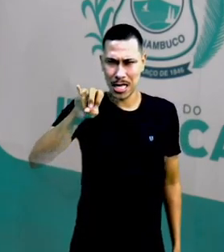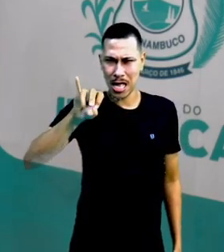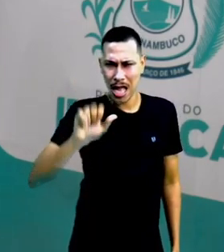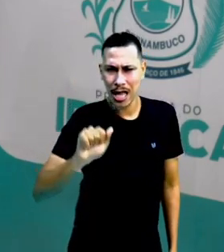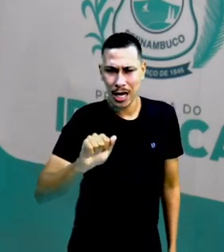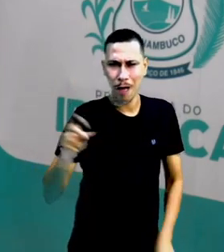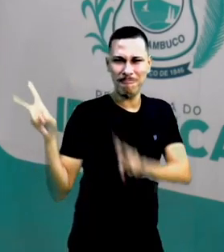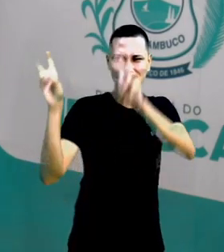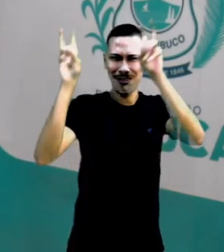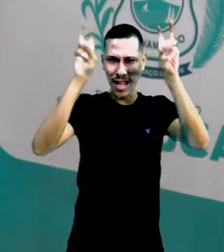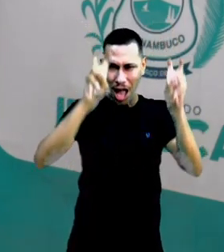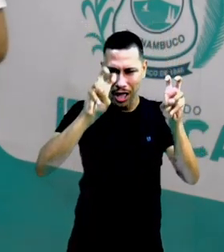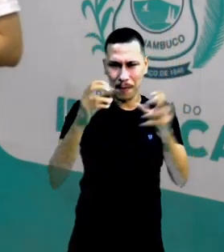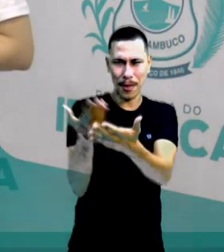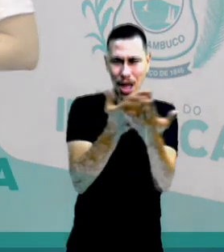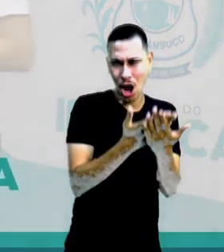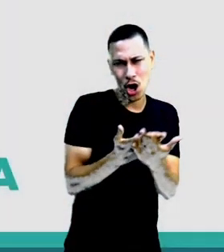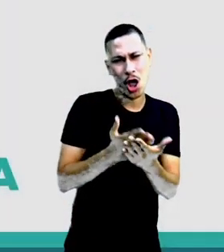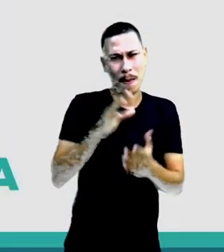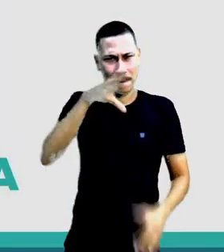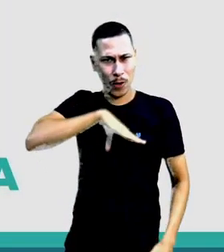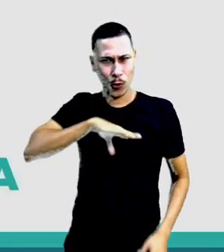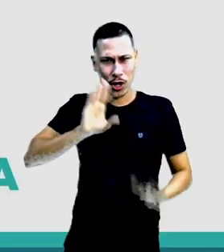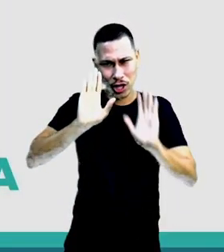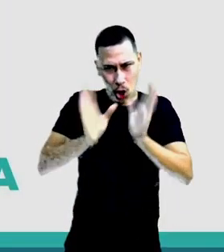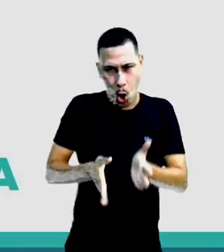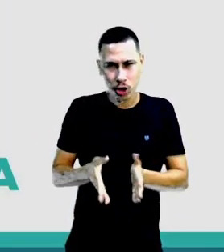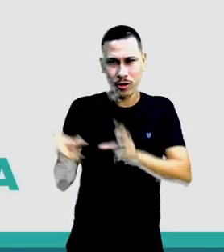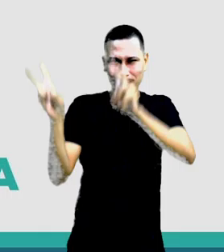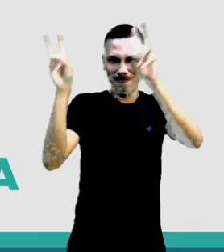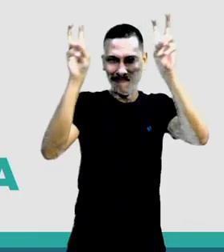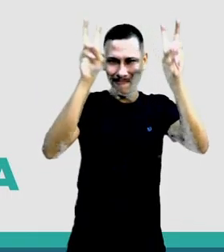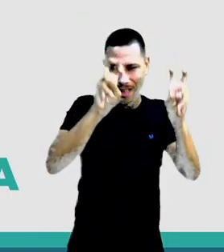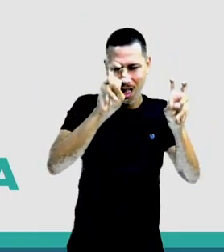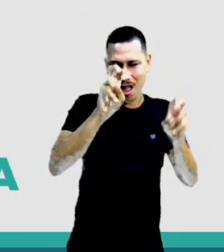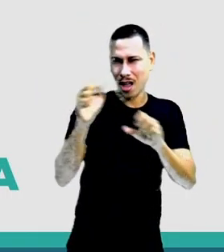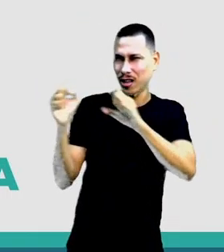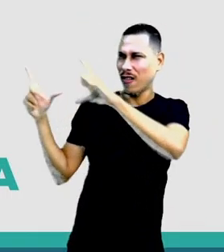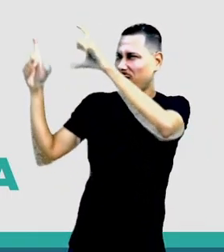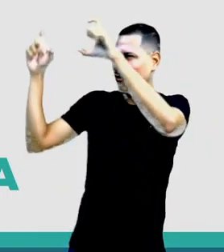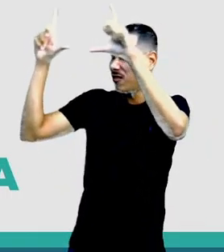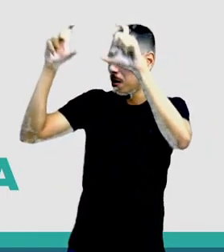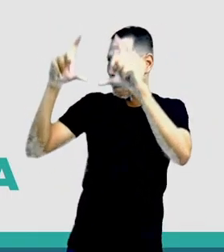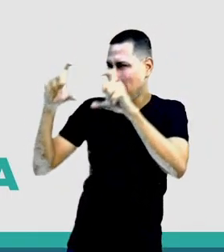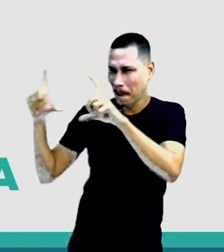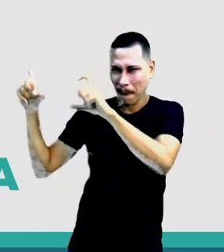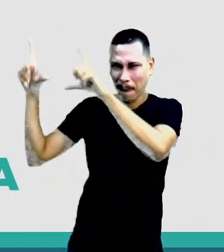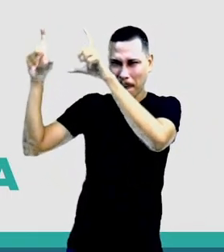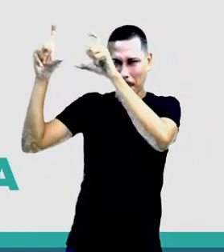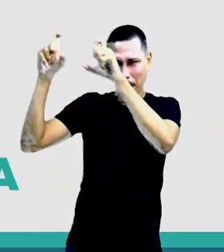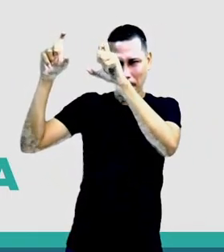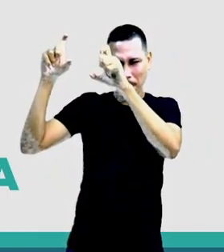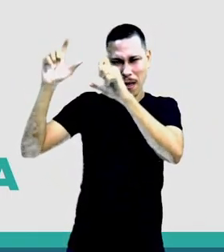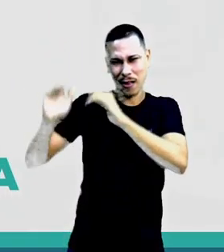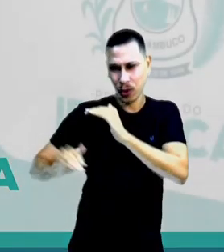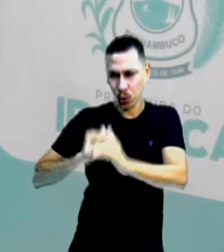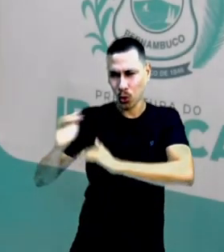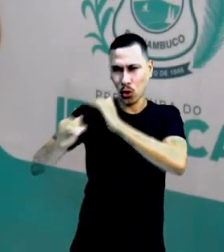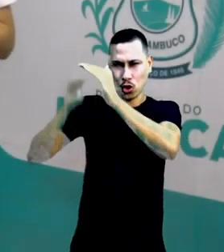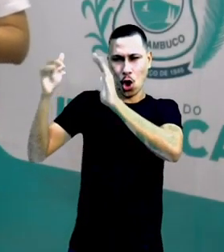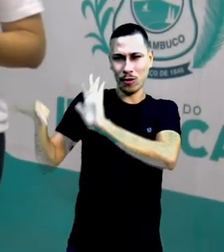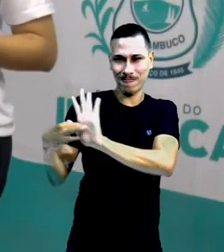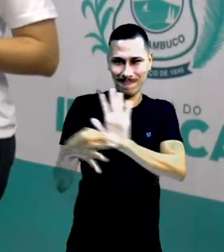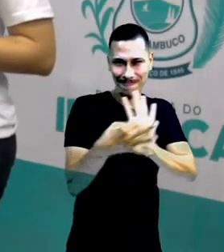O tema da nossa aula de hoje, acompanha aí, olha só, a imagem na construção da opinião. Mas